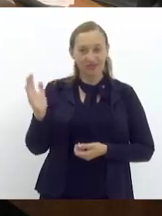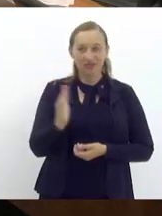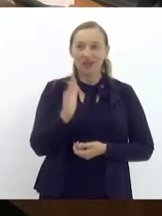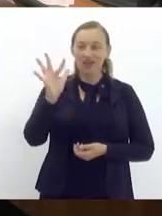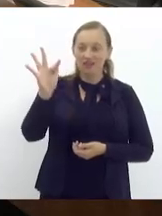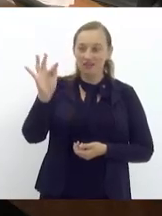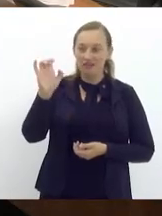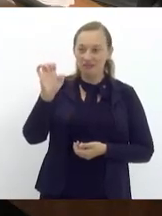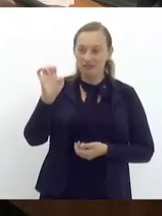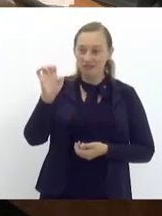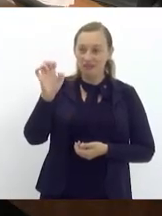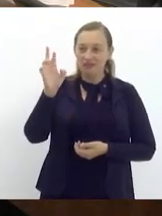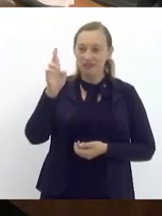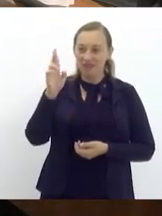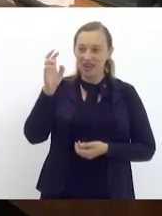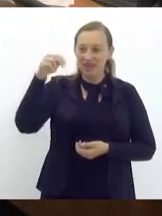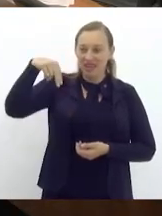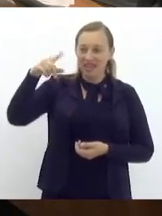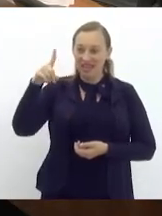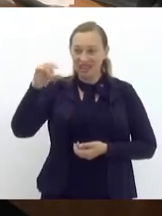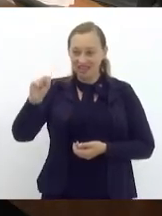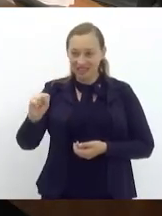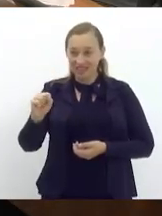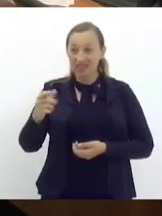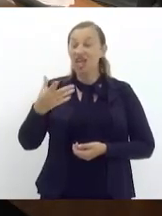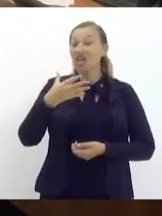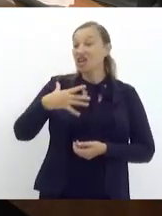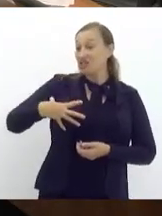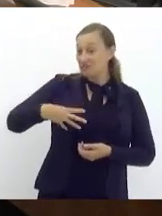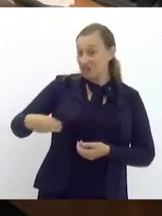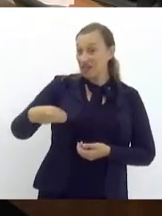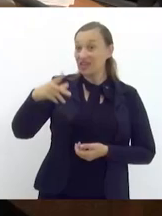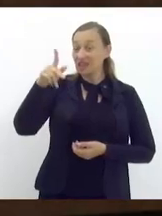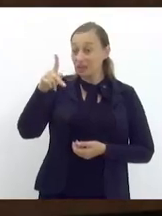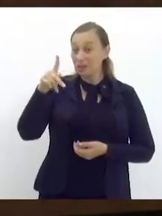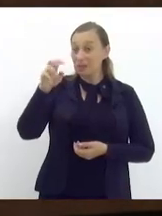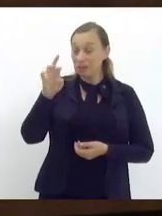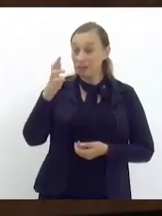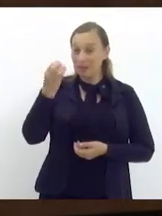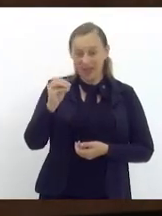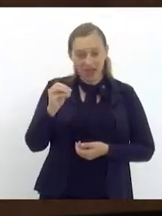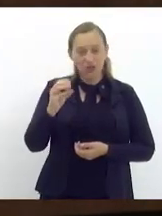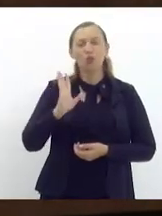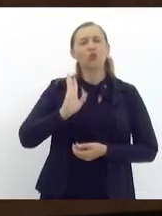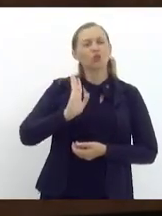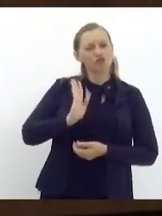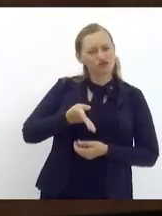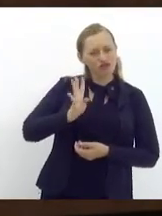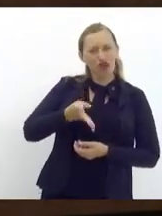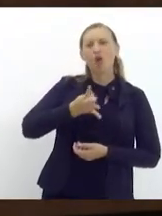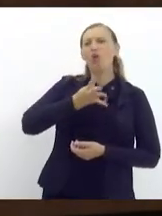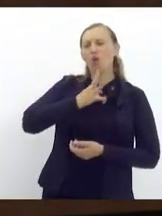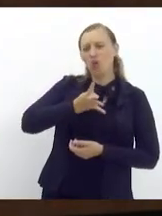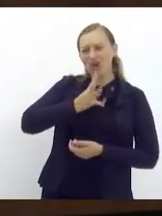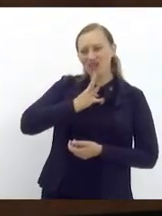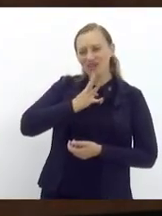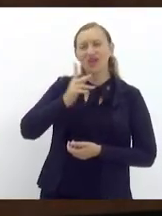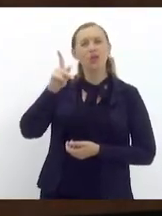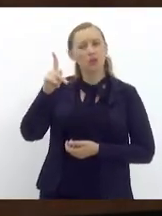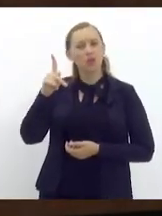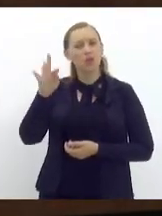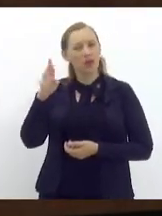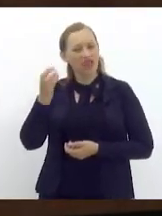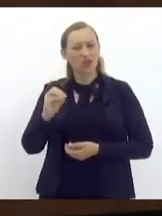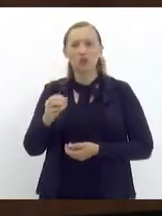filha de Pedro Fernandes, que eu já conhecia, o Pedro Fernandes, a